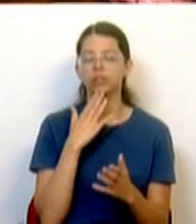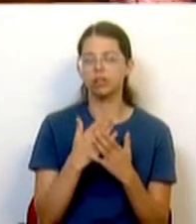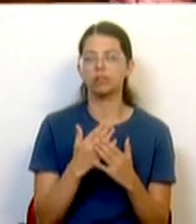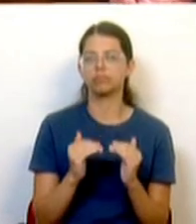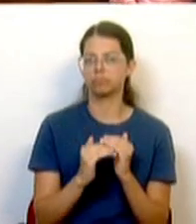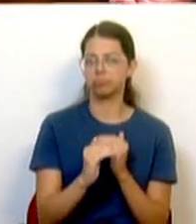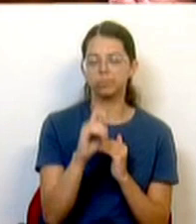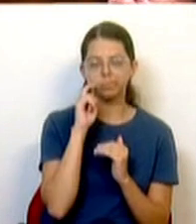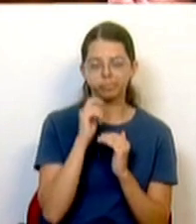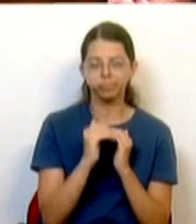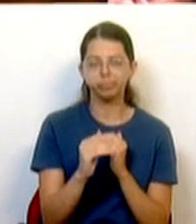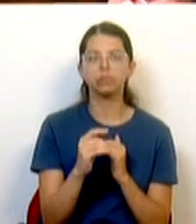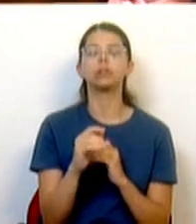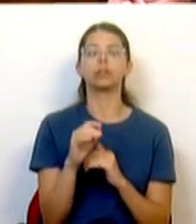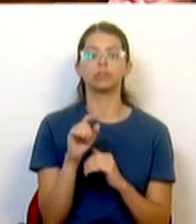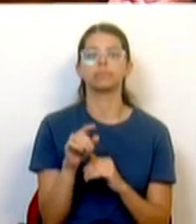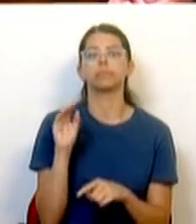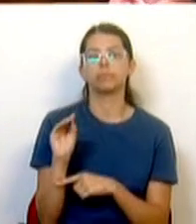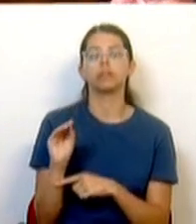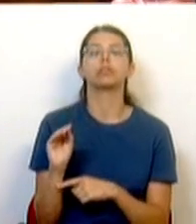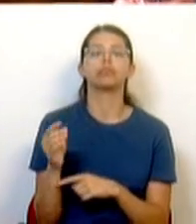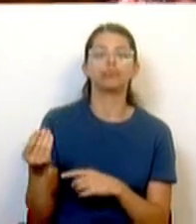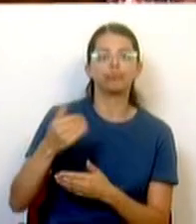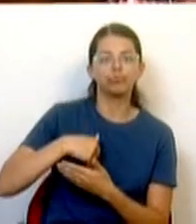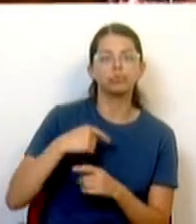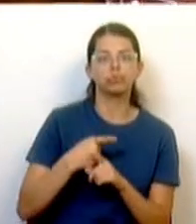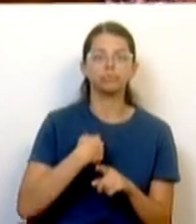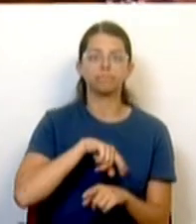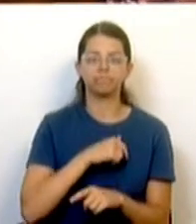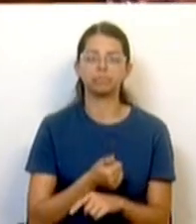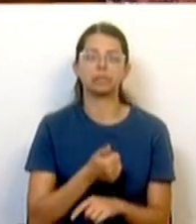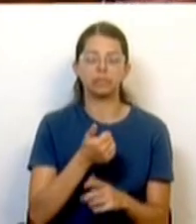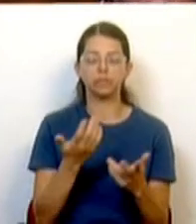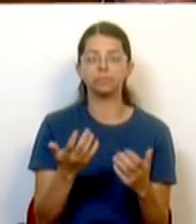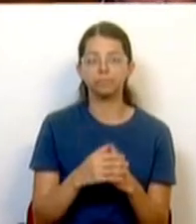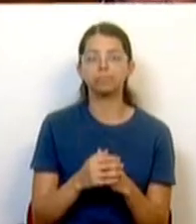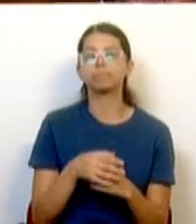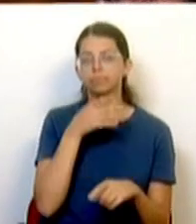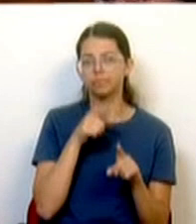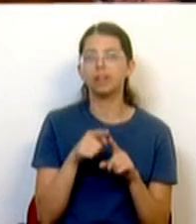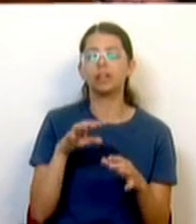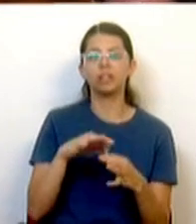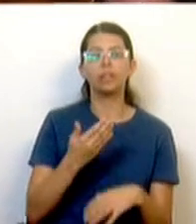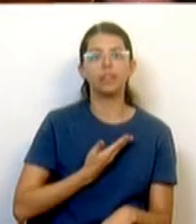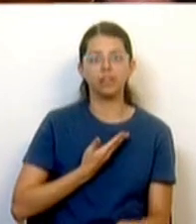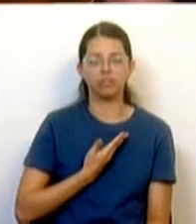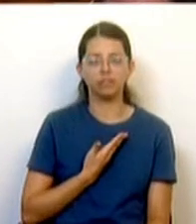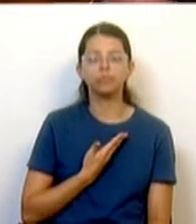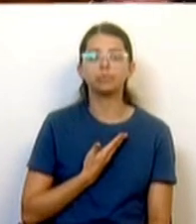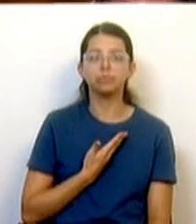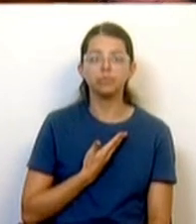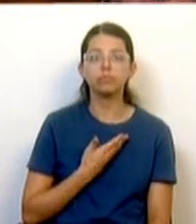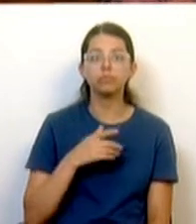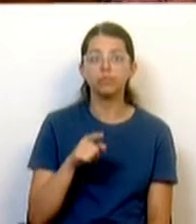remuneração acima das taxas praticadas pela banca. E é preciso ver, Srs. Deputados, que nesta questão do endividamento é preciso